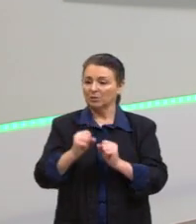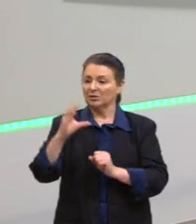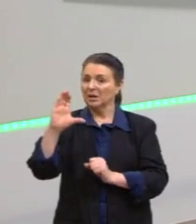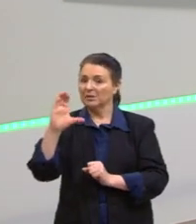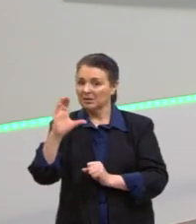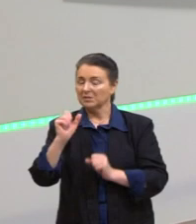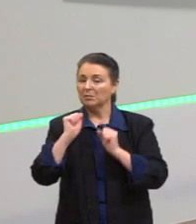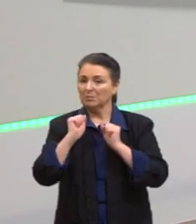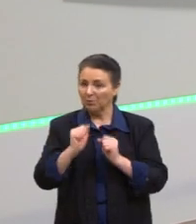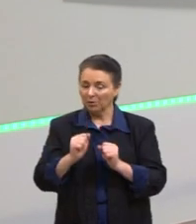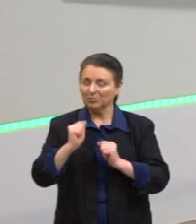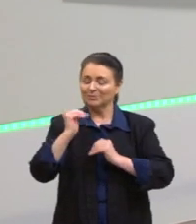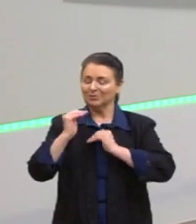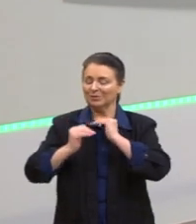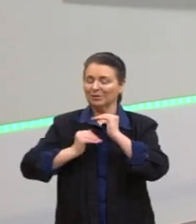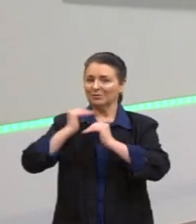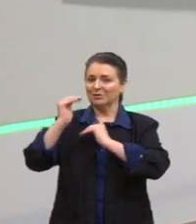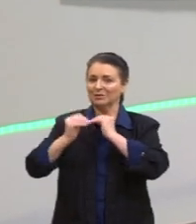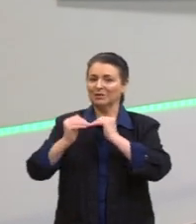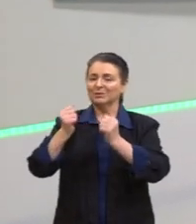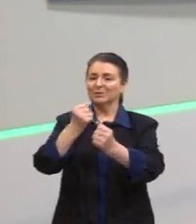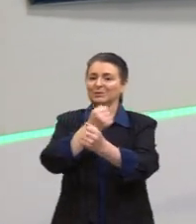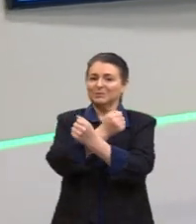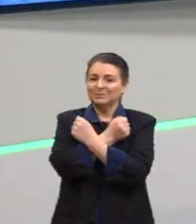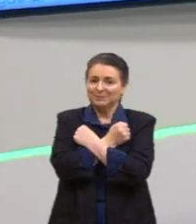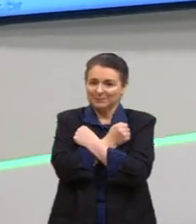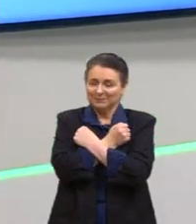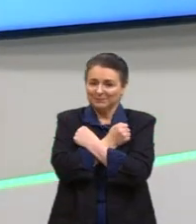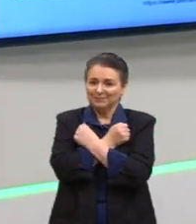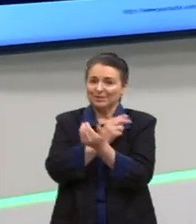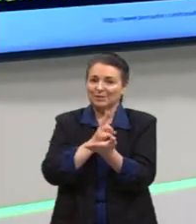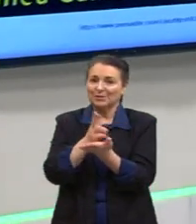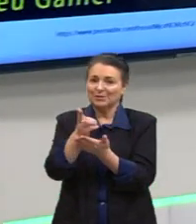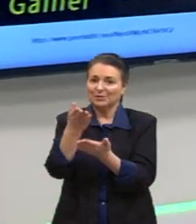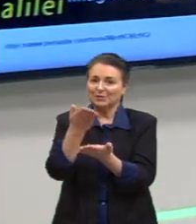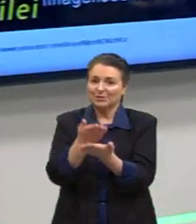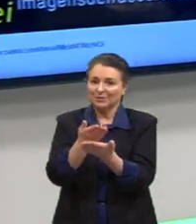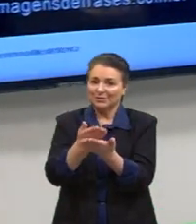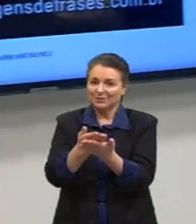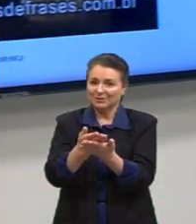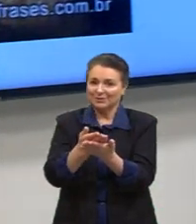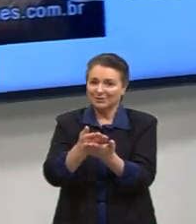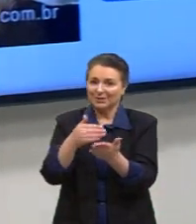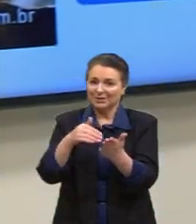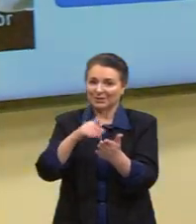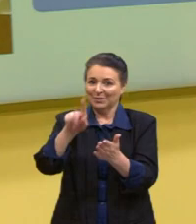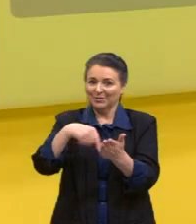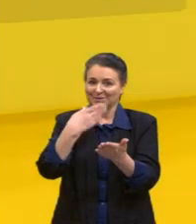sempre avance. Um grande abraço, continue estudando e até a aula que vem.